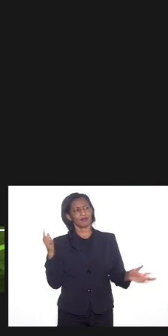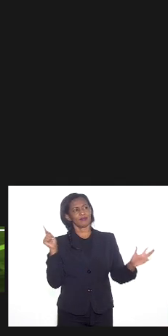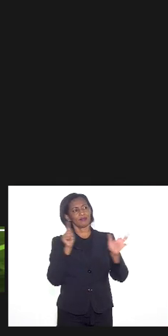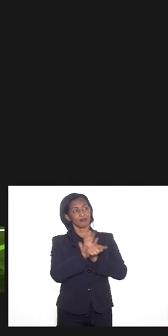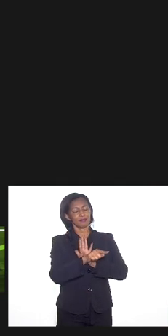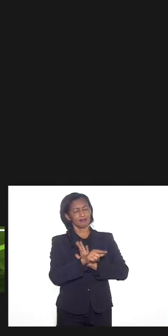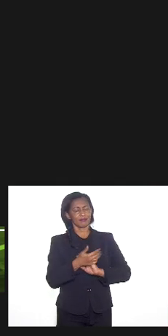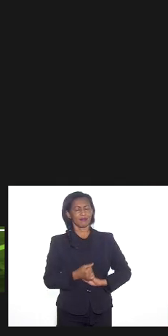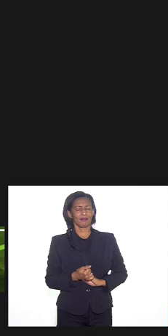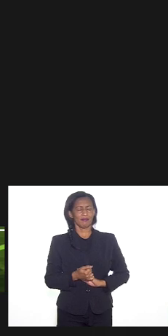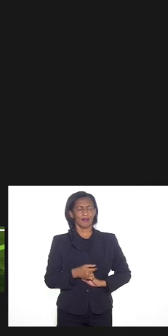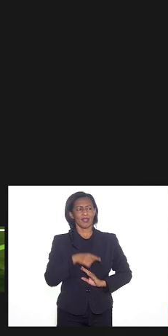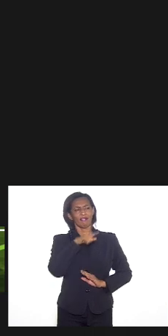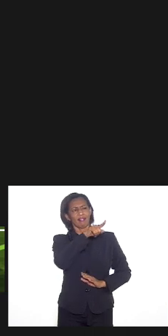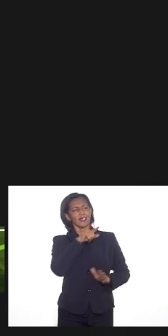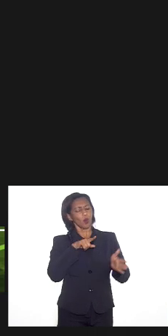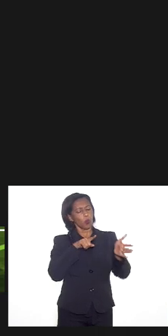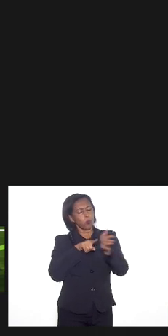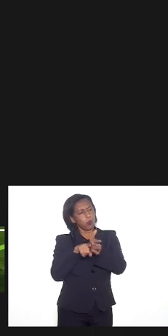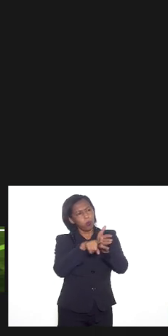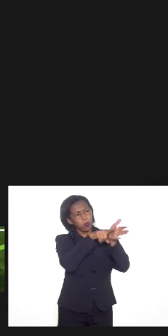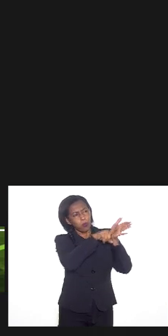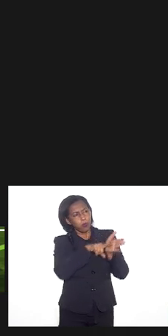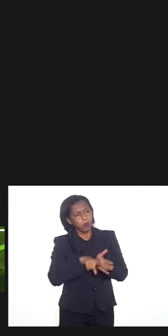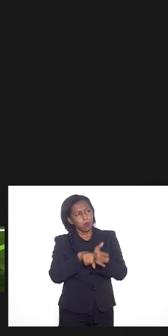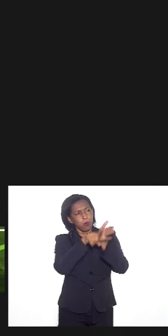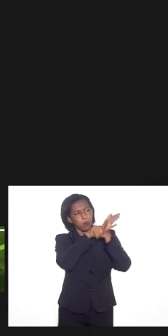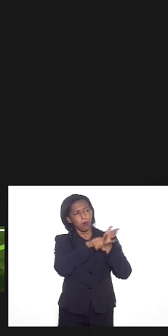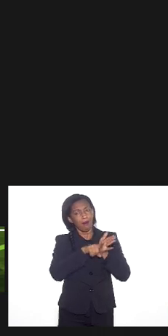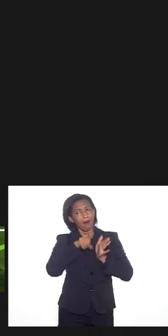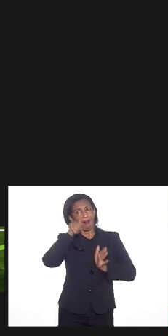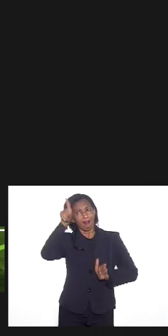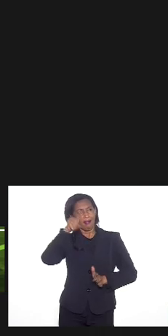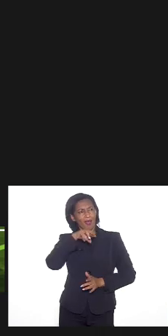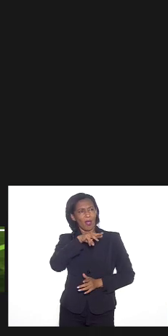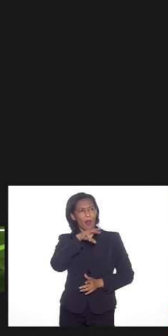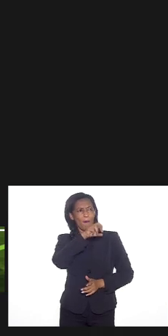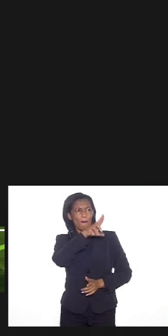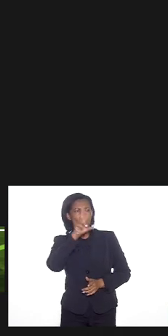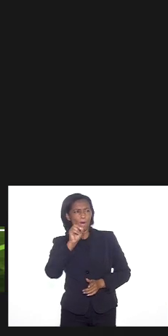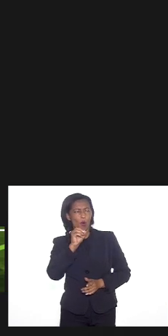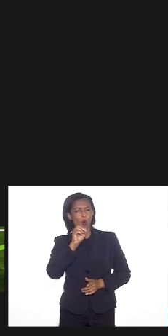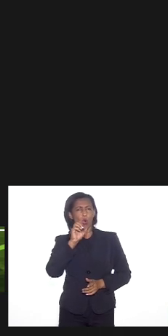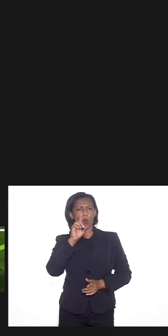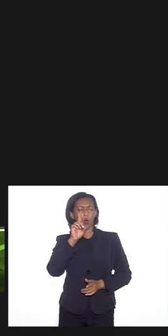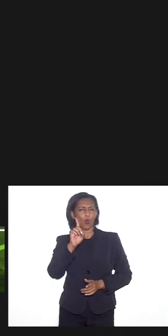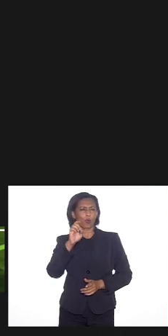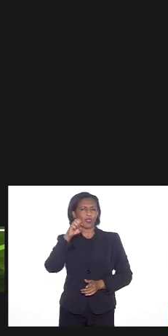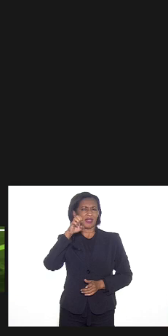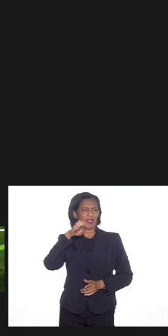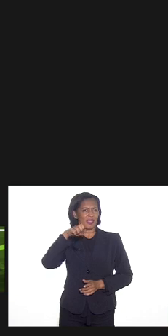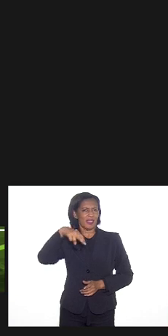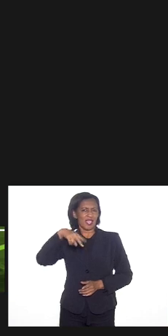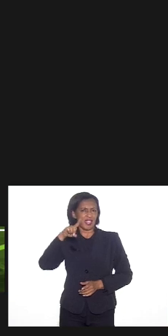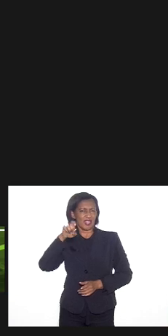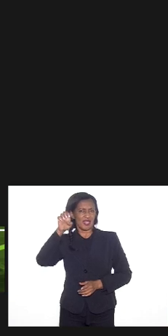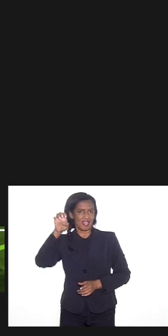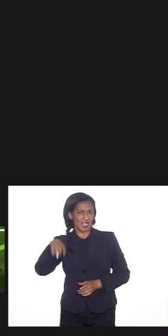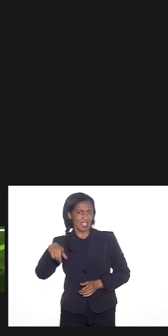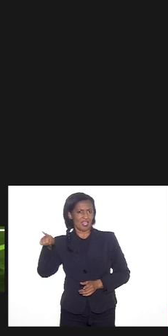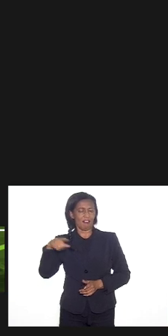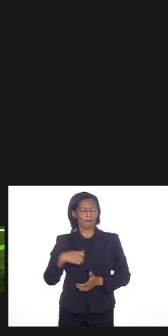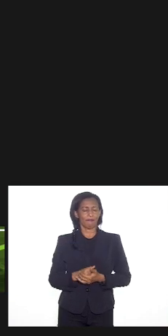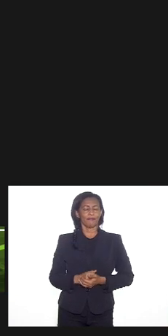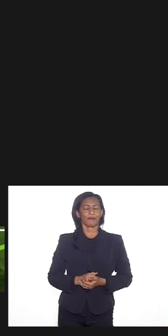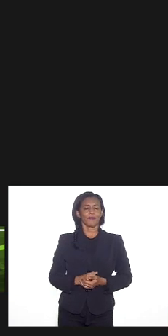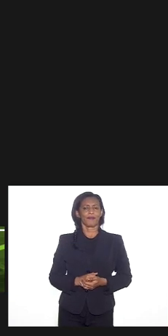Gilberto nessas investigações lá no Morro do Dedê tinha muito esse negócio de bonde do Jesus isso antes do tal complexo